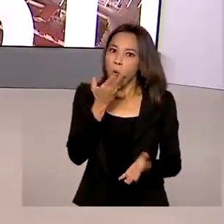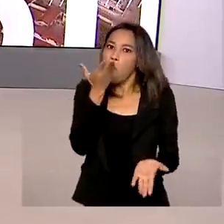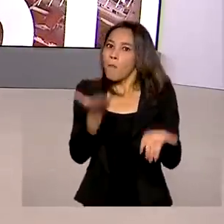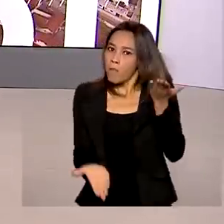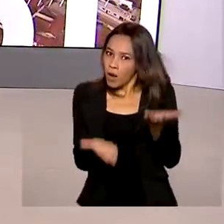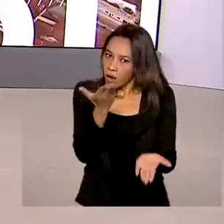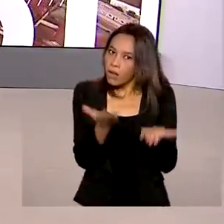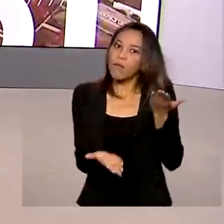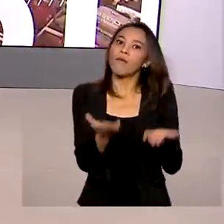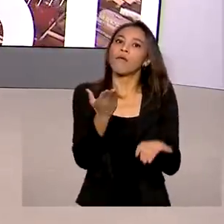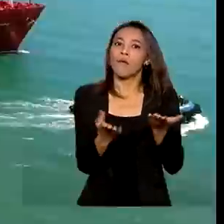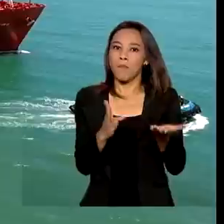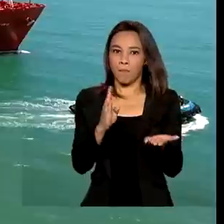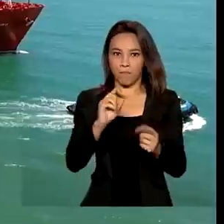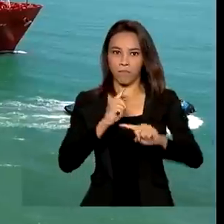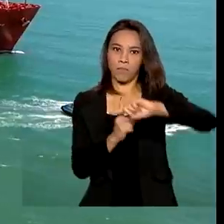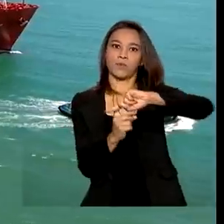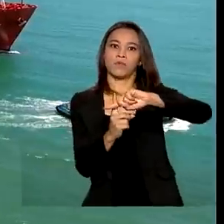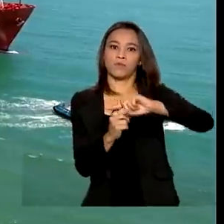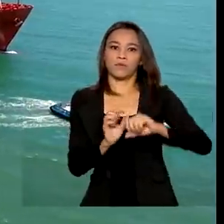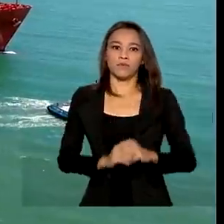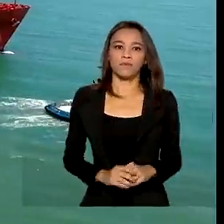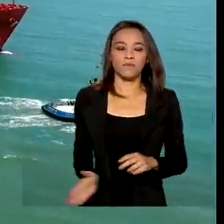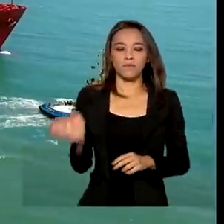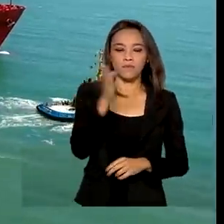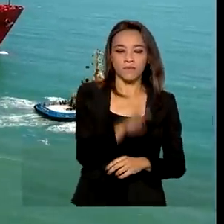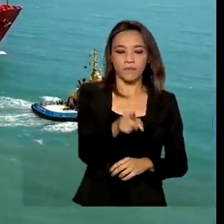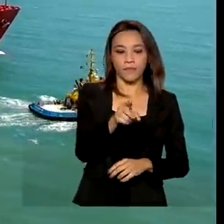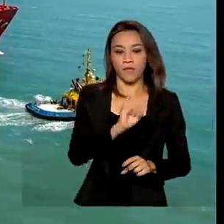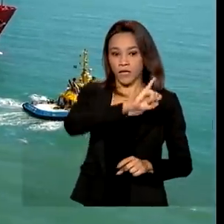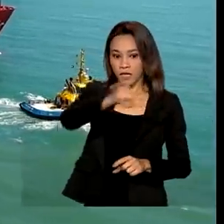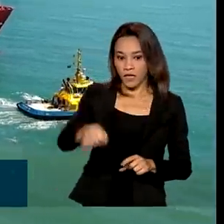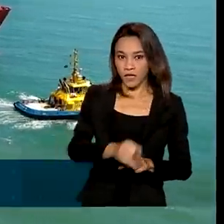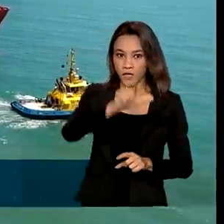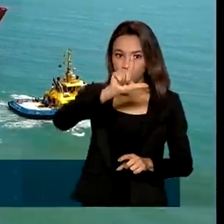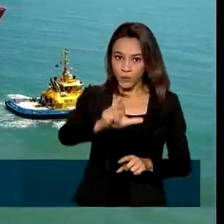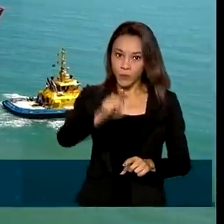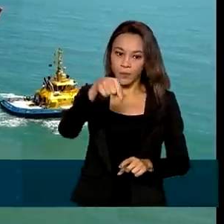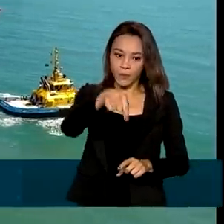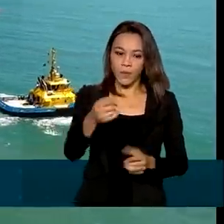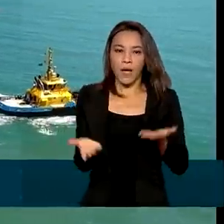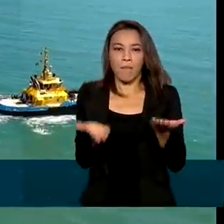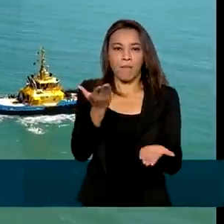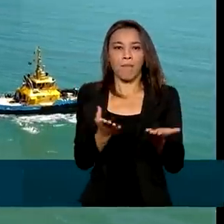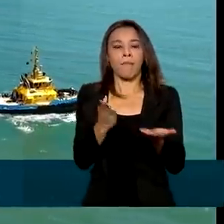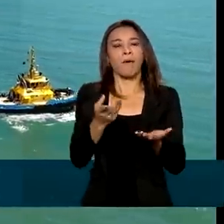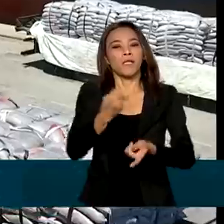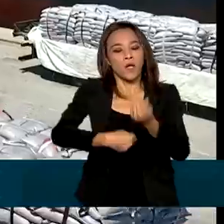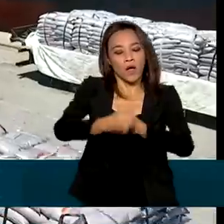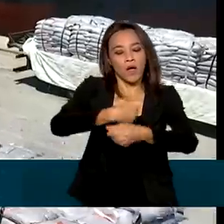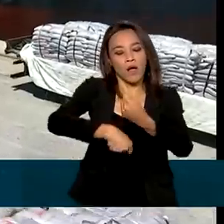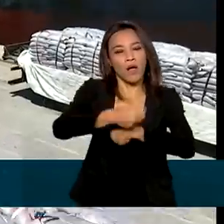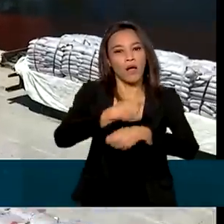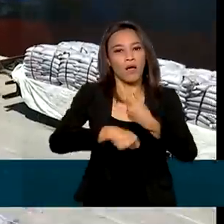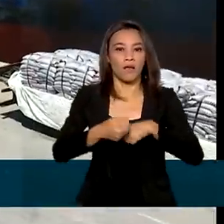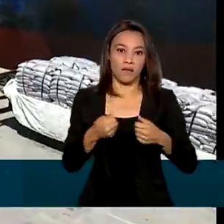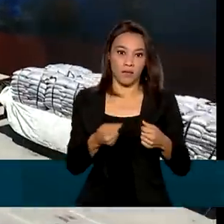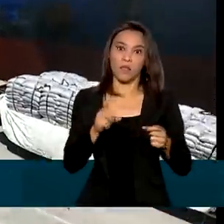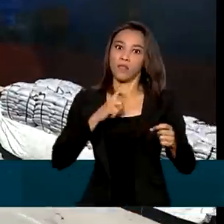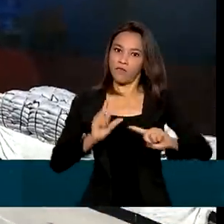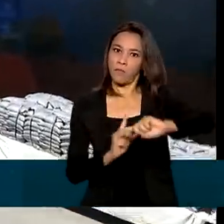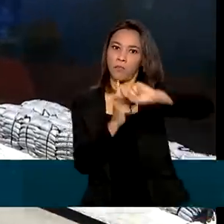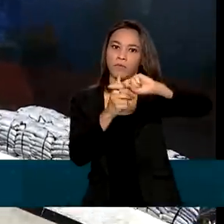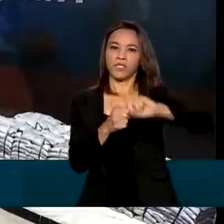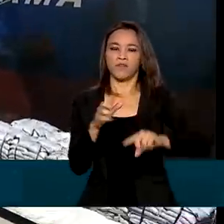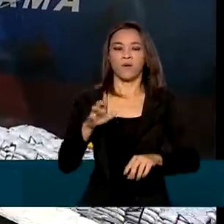primeiros meses do ano. Em julho, a balança comercial brasileira teve saldo positivo de quase 7